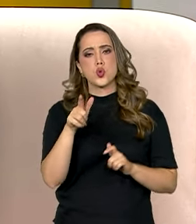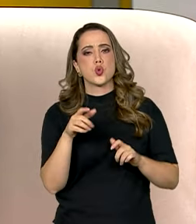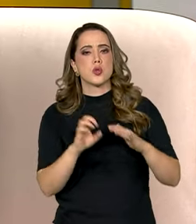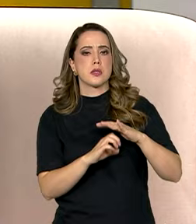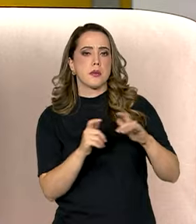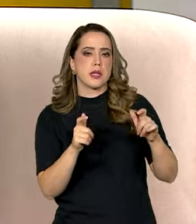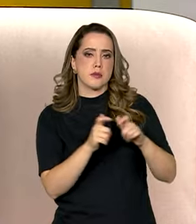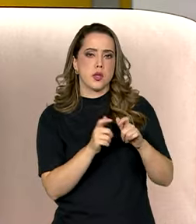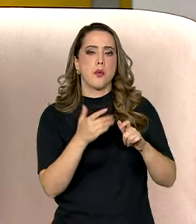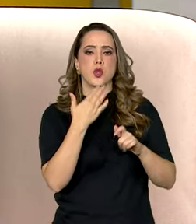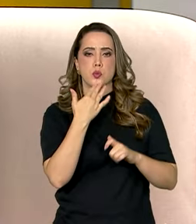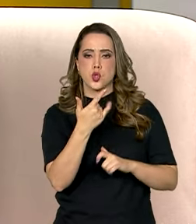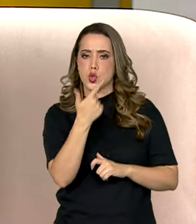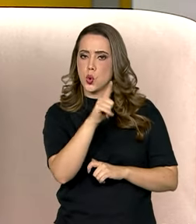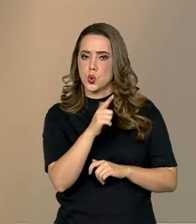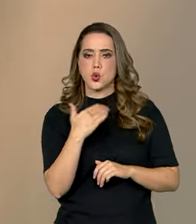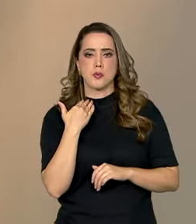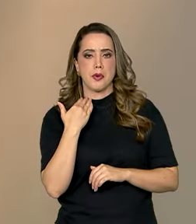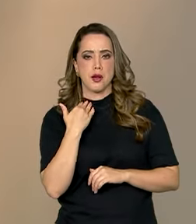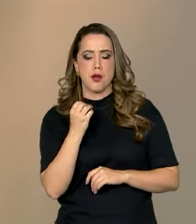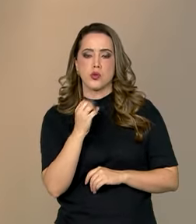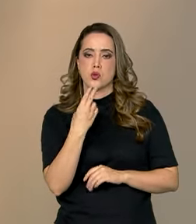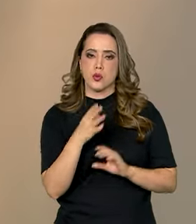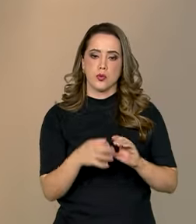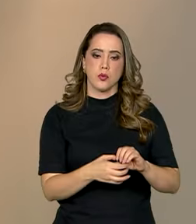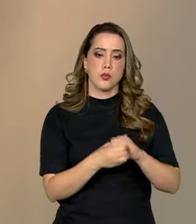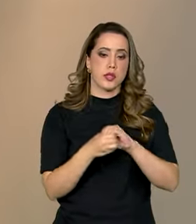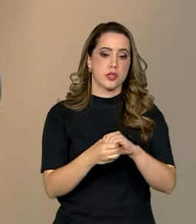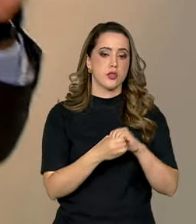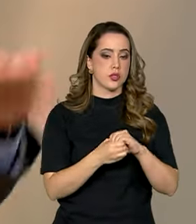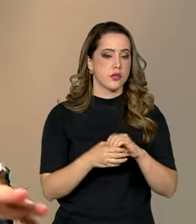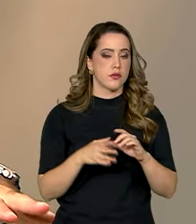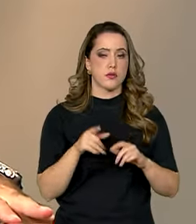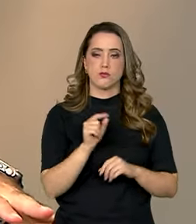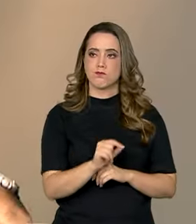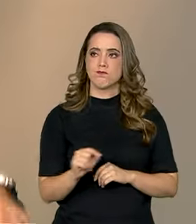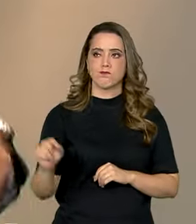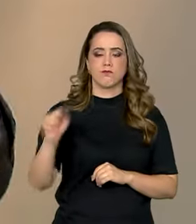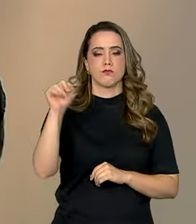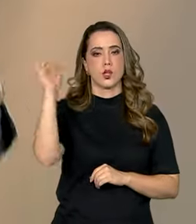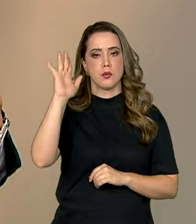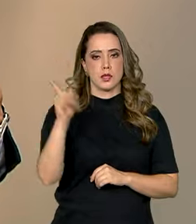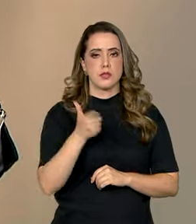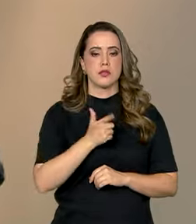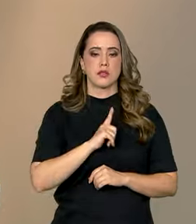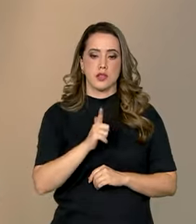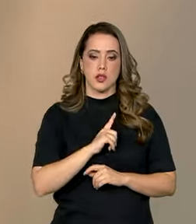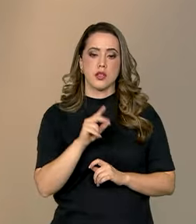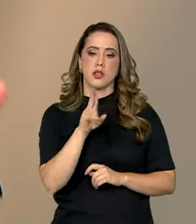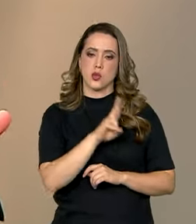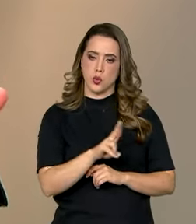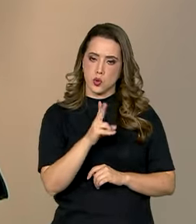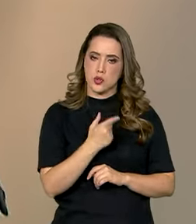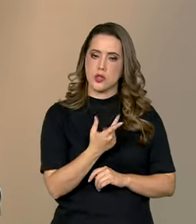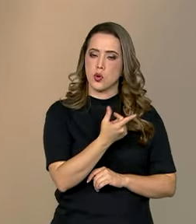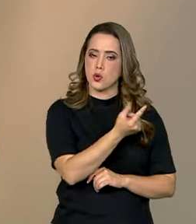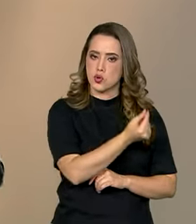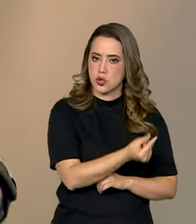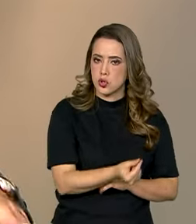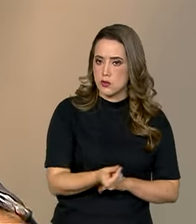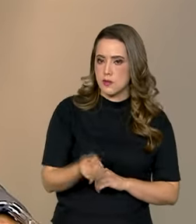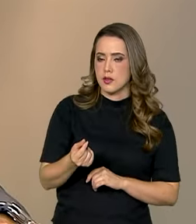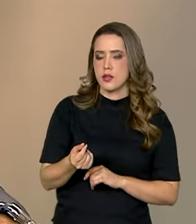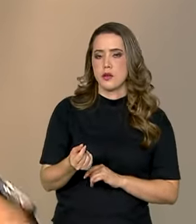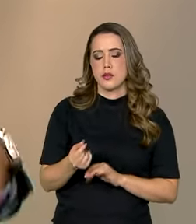bancos privados, cooperativas, agências estaduais, bancos de desenvolvimento, espalhados por todo o país, que são repassadores do BNDES, ter acesso a recursos